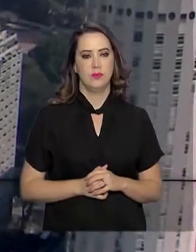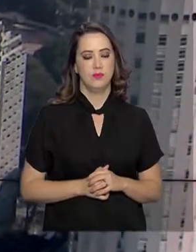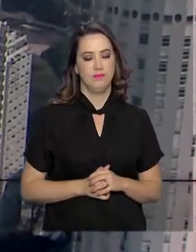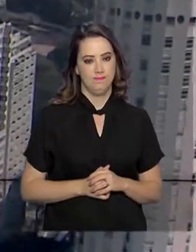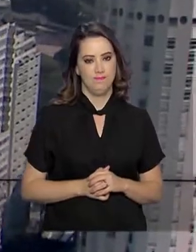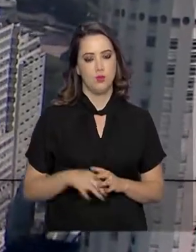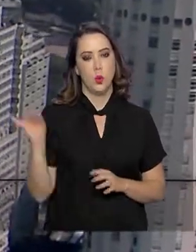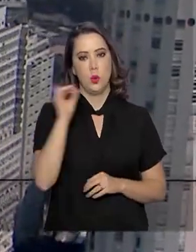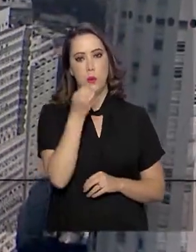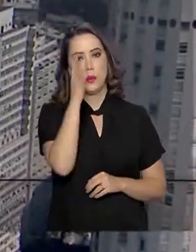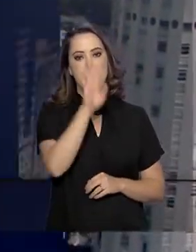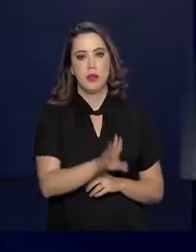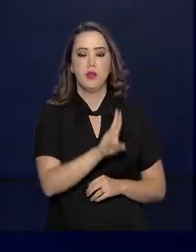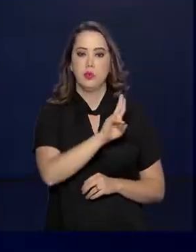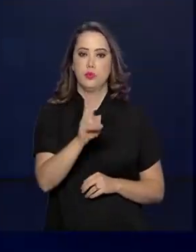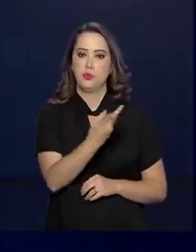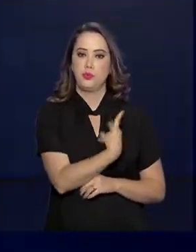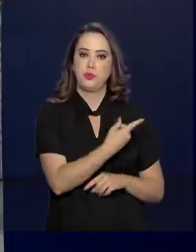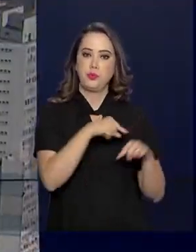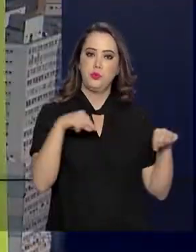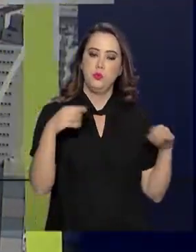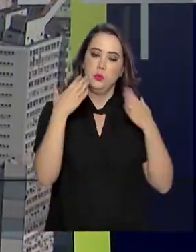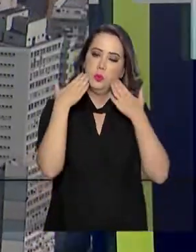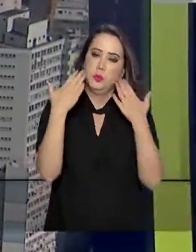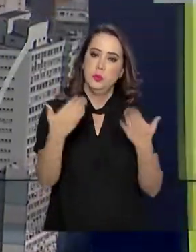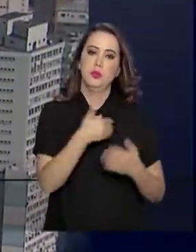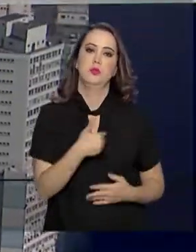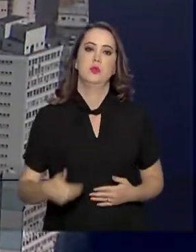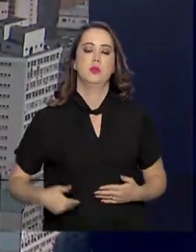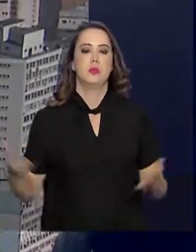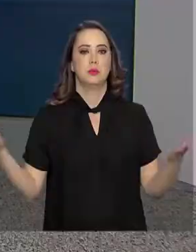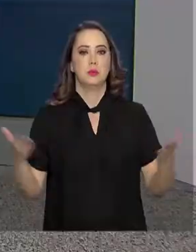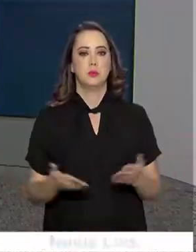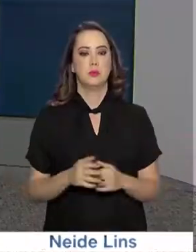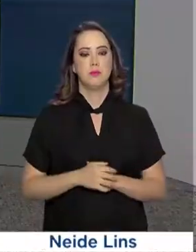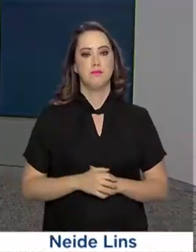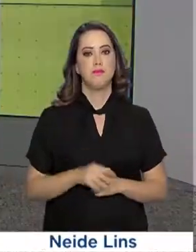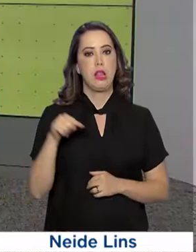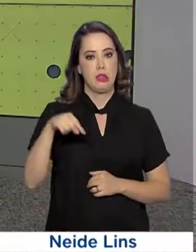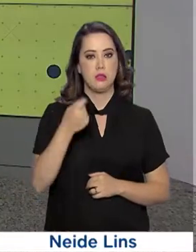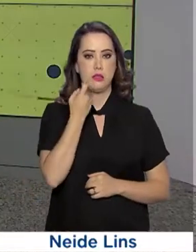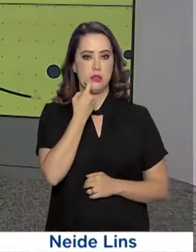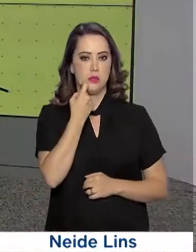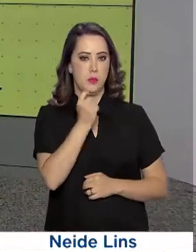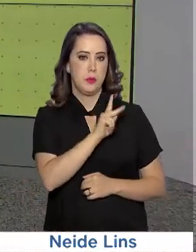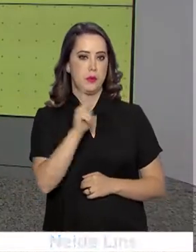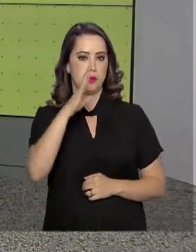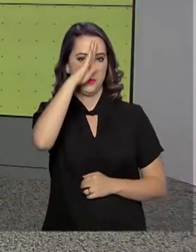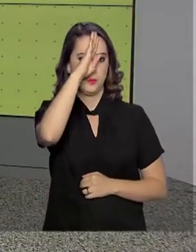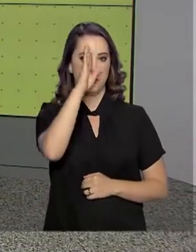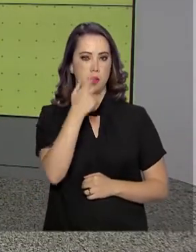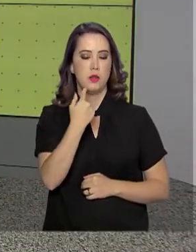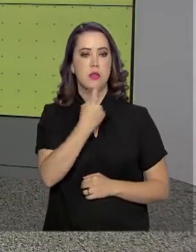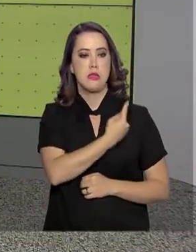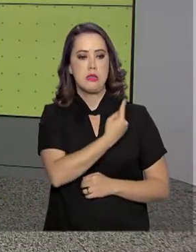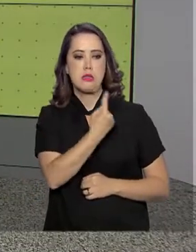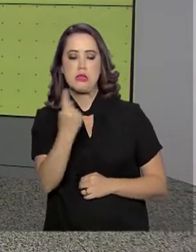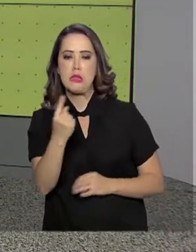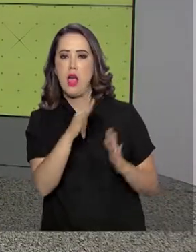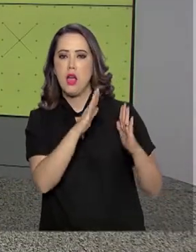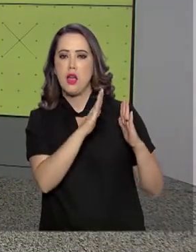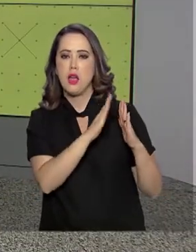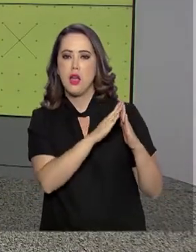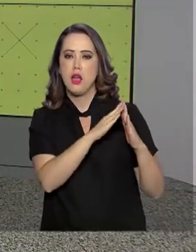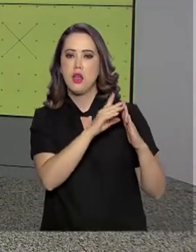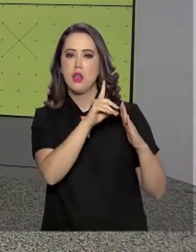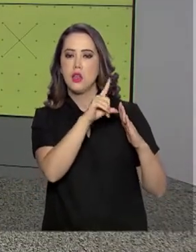Olá, boa tarde, eu sou Roberto Camargo e estamos no ar com o Governo Agora. Nesta sexta-feira, o presidente Jair Bolsonaro deixou o